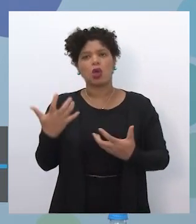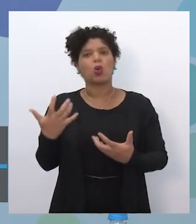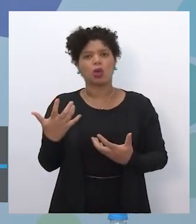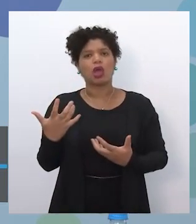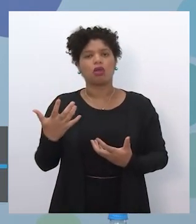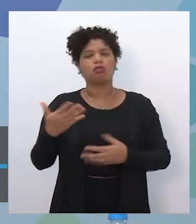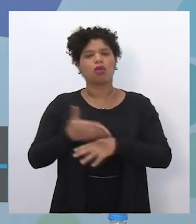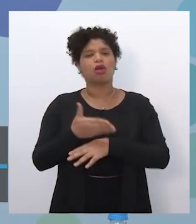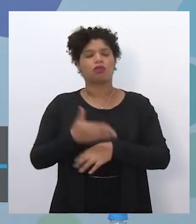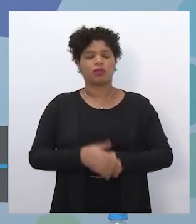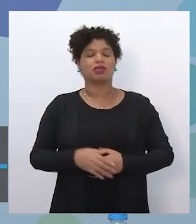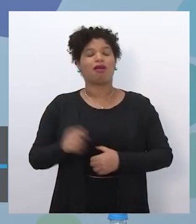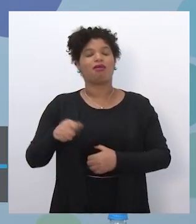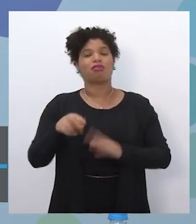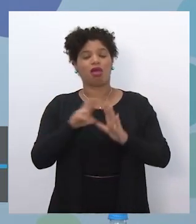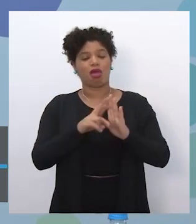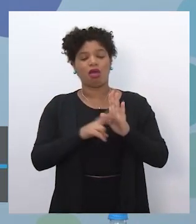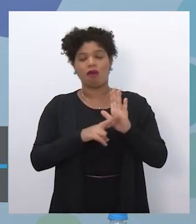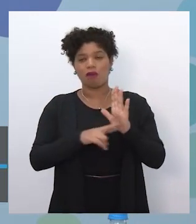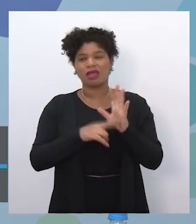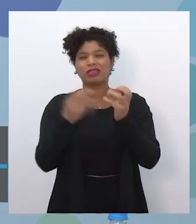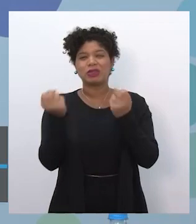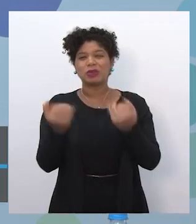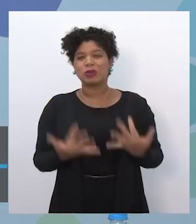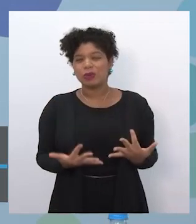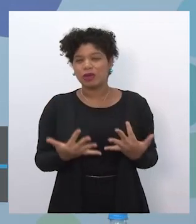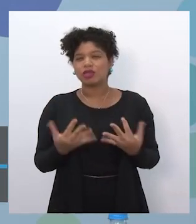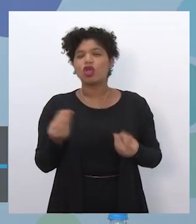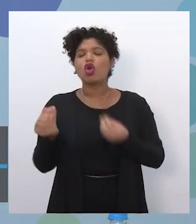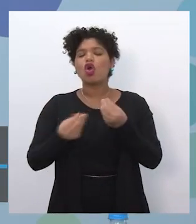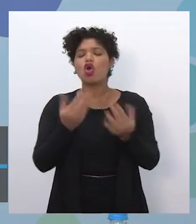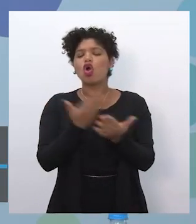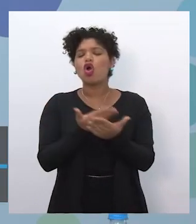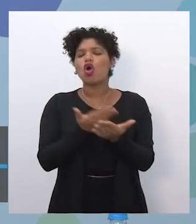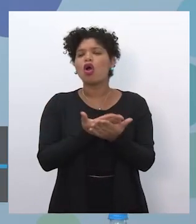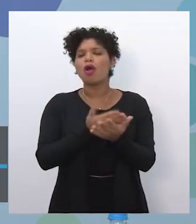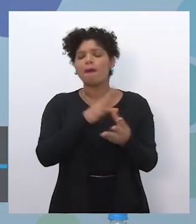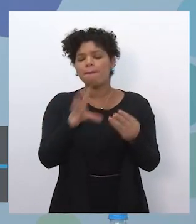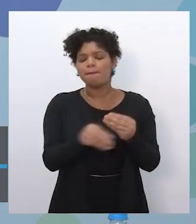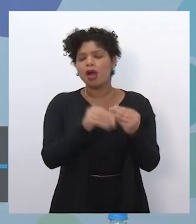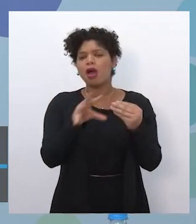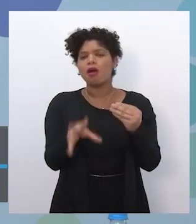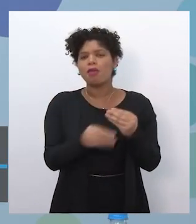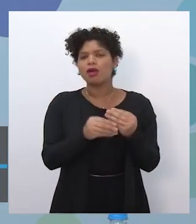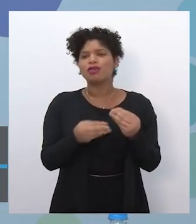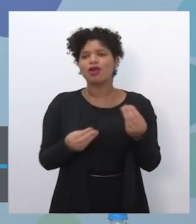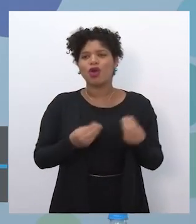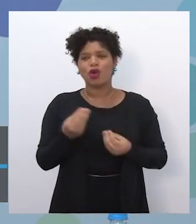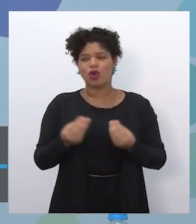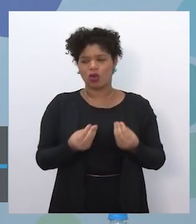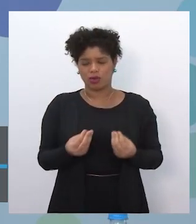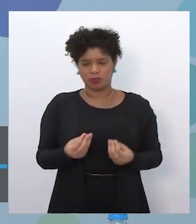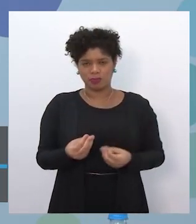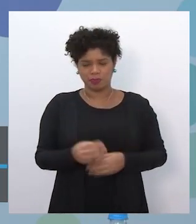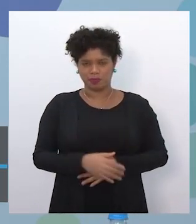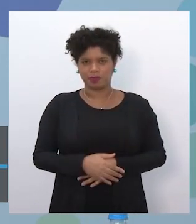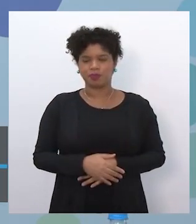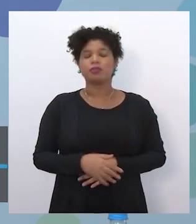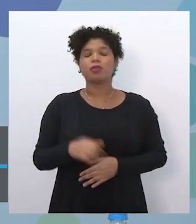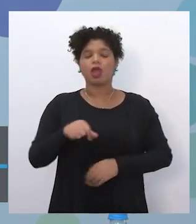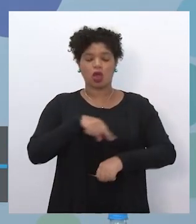vai regulamentar como essas aulas vão ser atribuídas, como essa alocação de cargo horário vai ser feita,